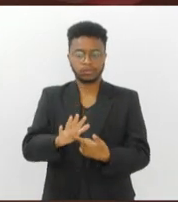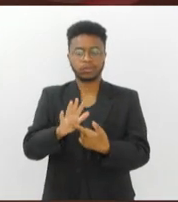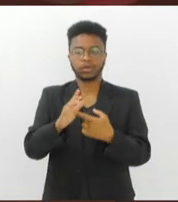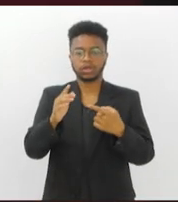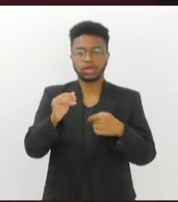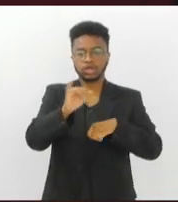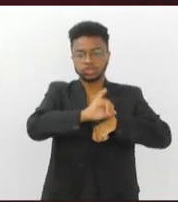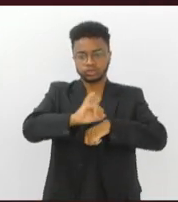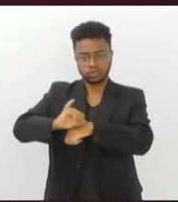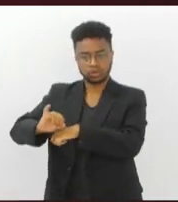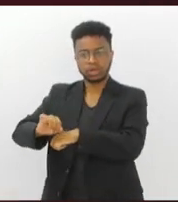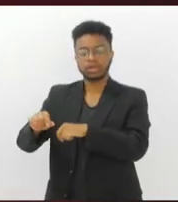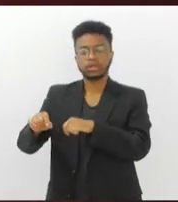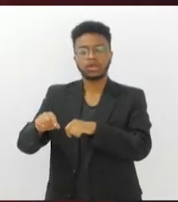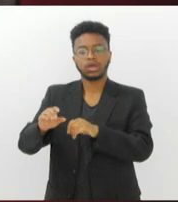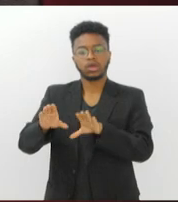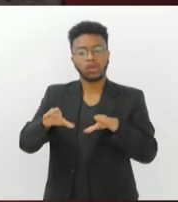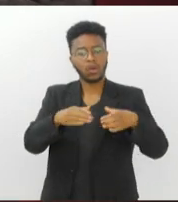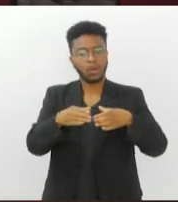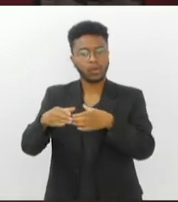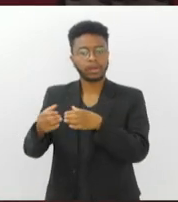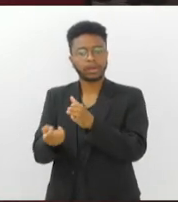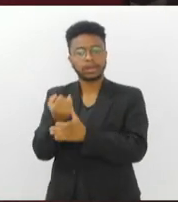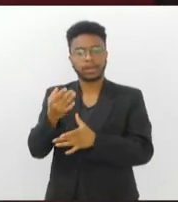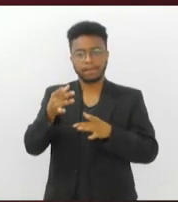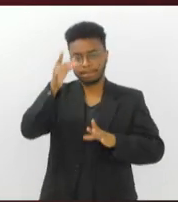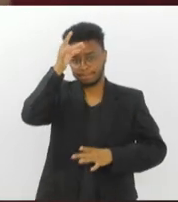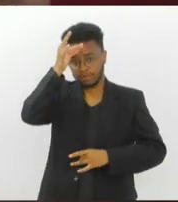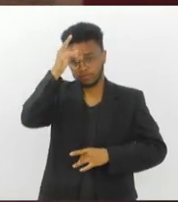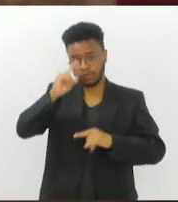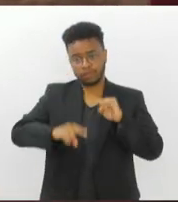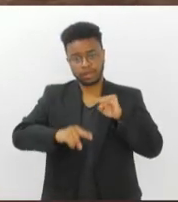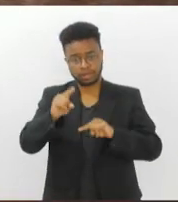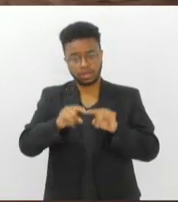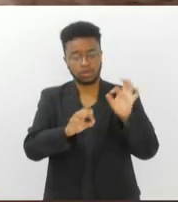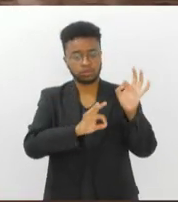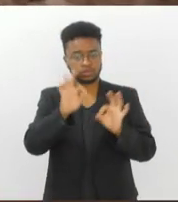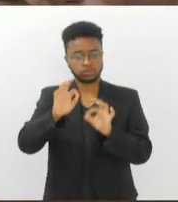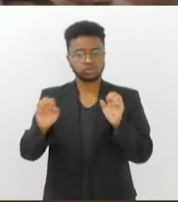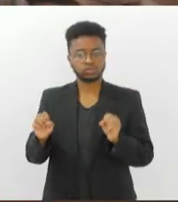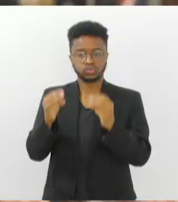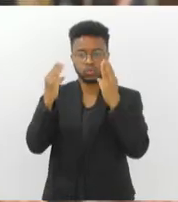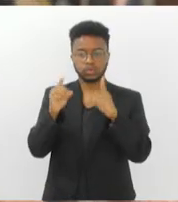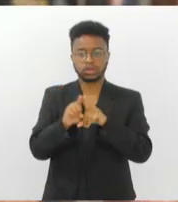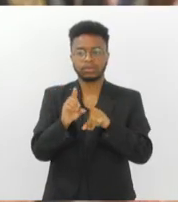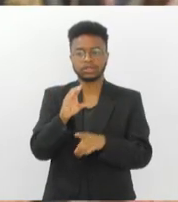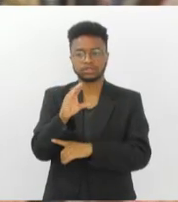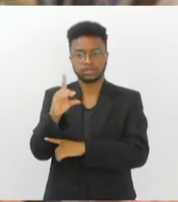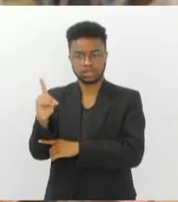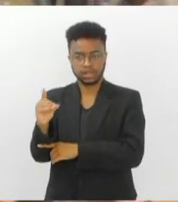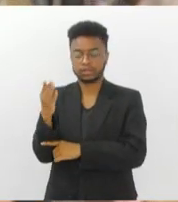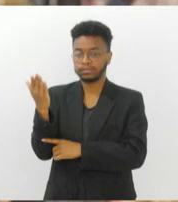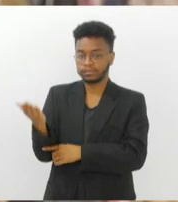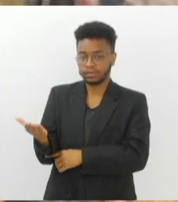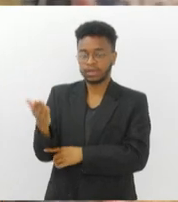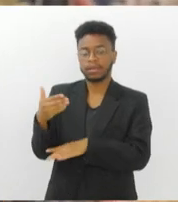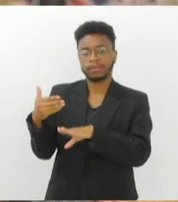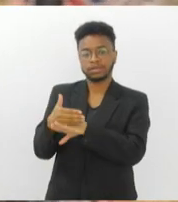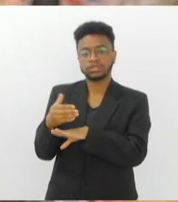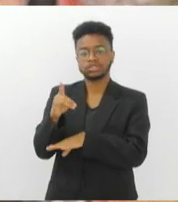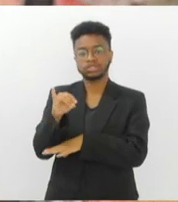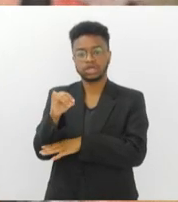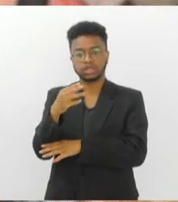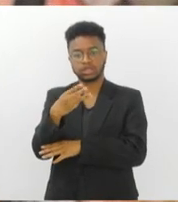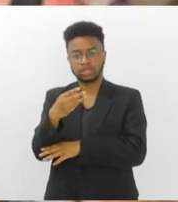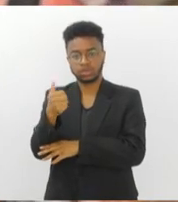do Shelpa Ferro, coletivo que produz performance, objetos, instalações, shows e CDs, Erbini vai estar dia 31 no